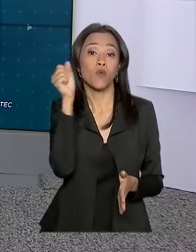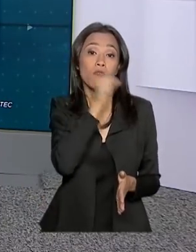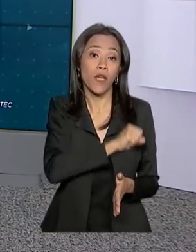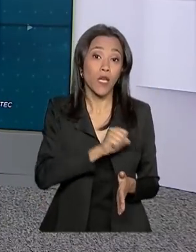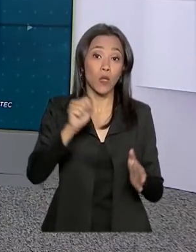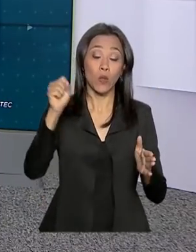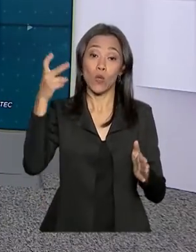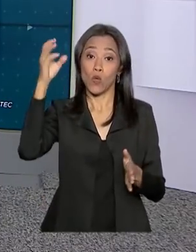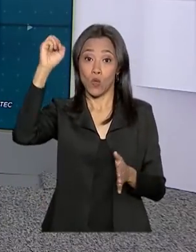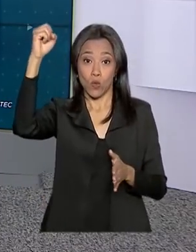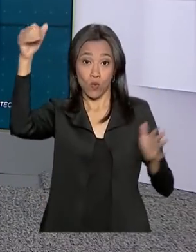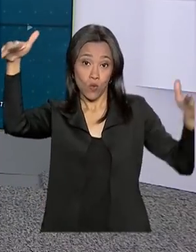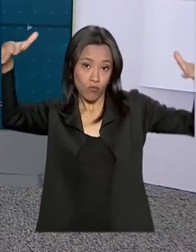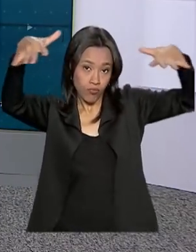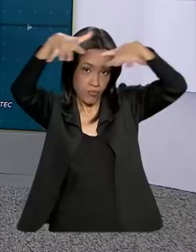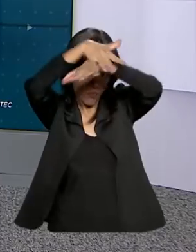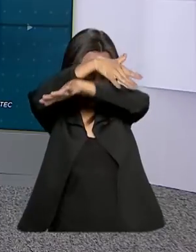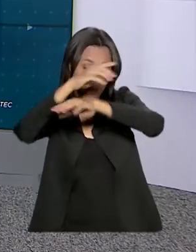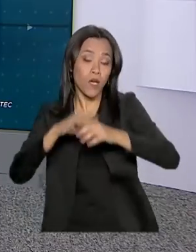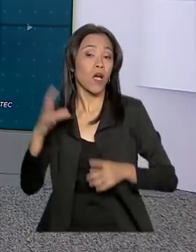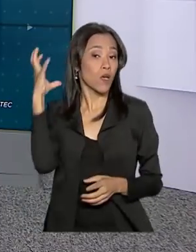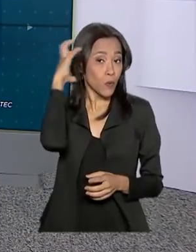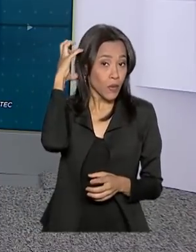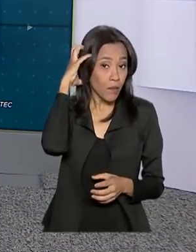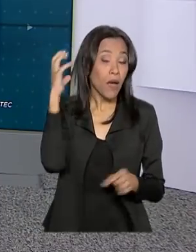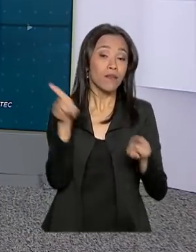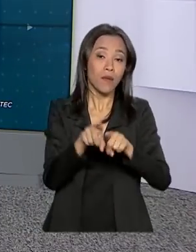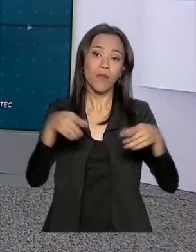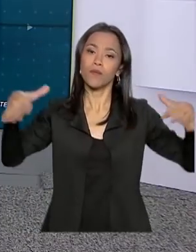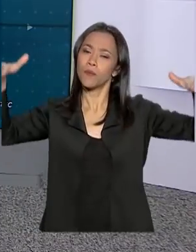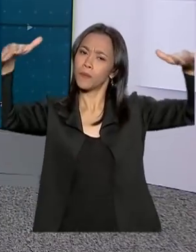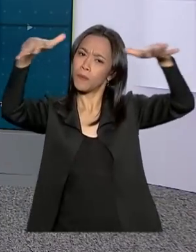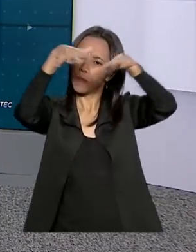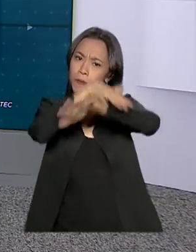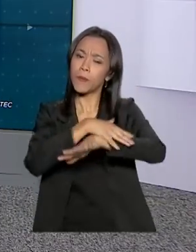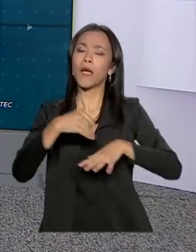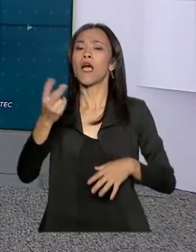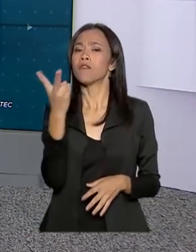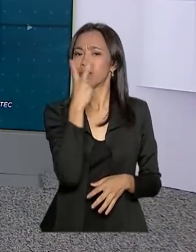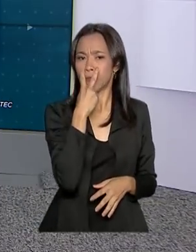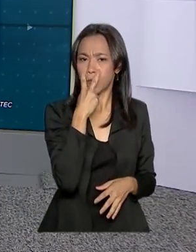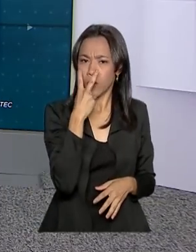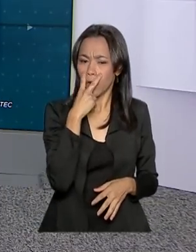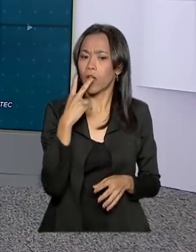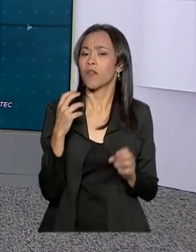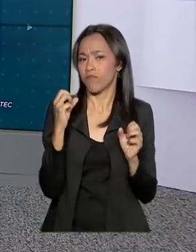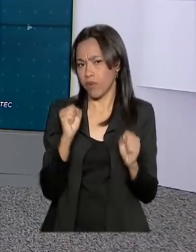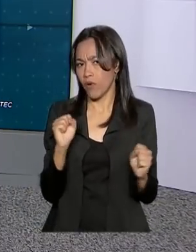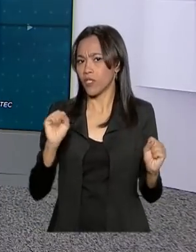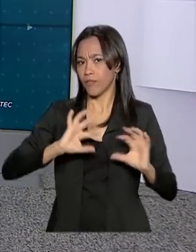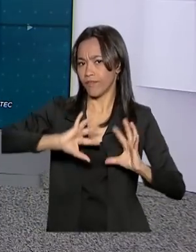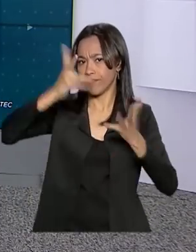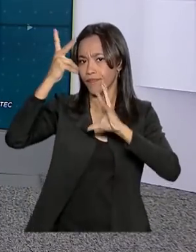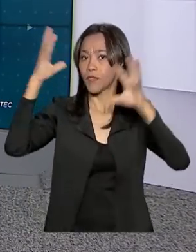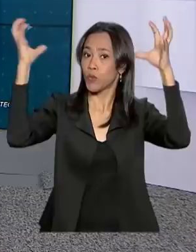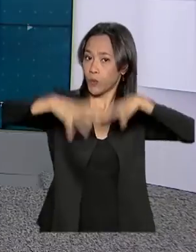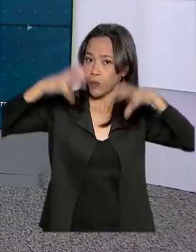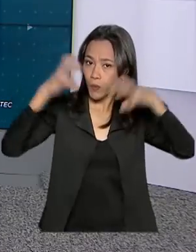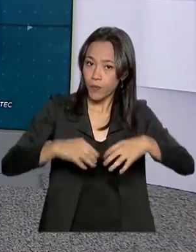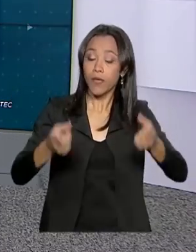céu nublado. Cuiabá, parcialmente nublado. Vitória, possibilidade de chuva. E